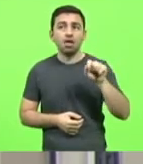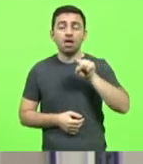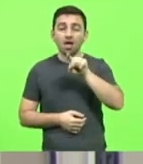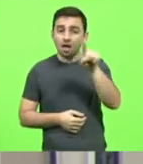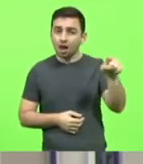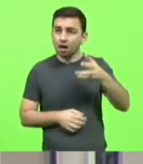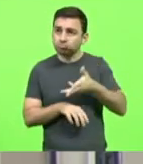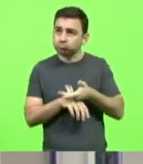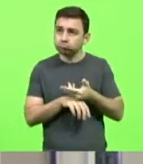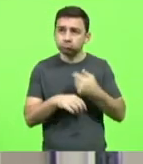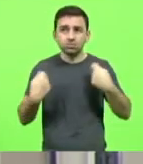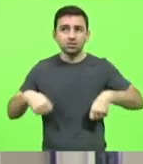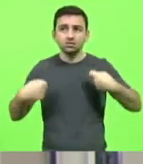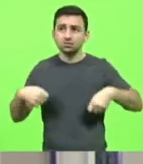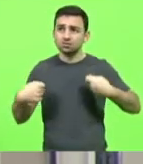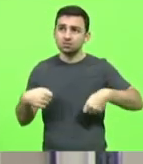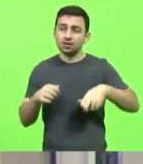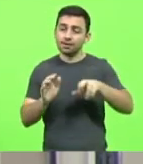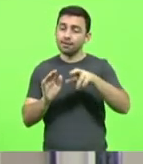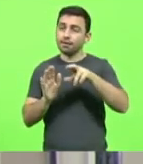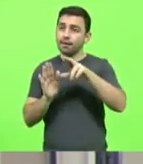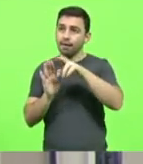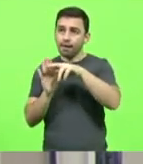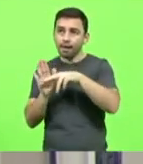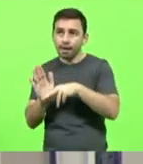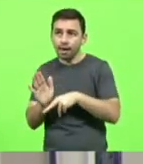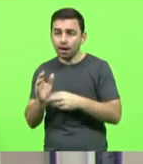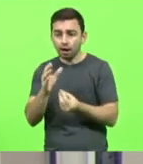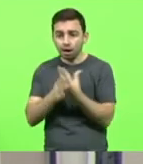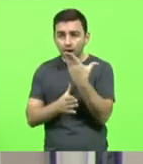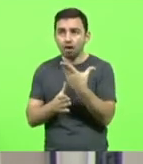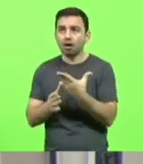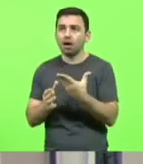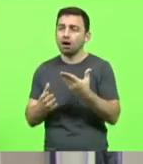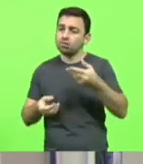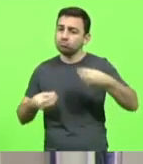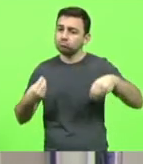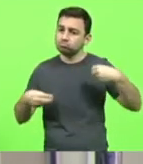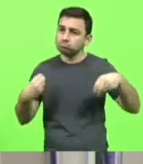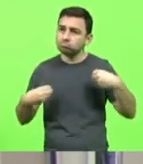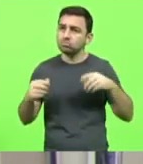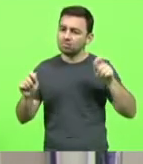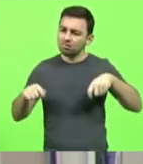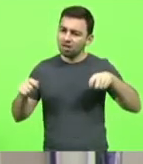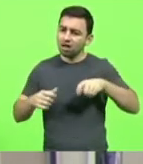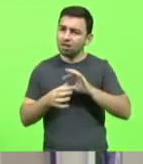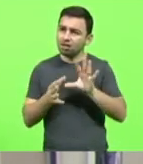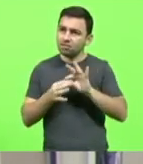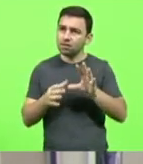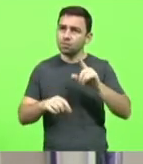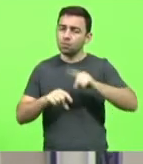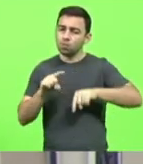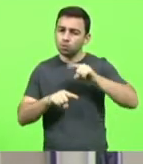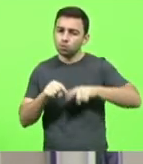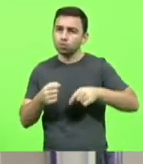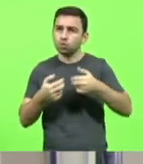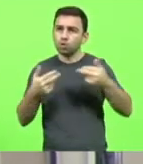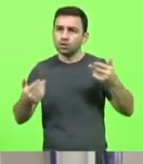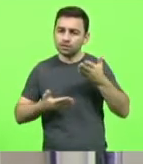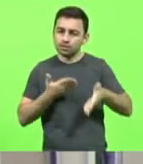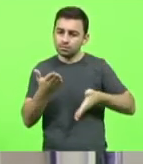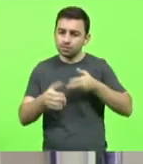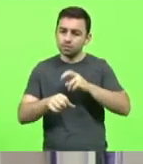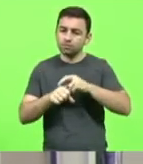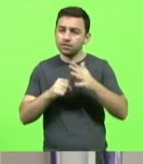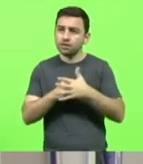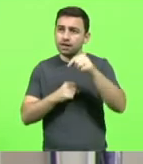e que se crie regras mais flexíveis para produtos a serem utilizados no tratamento da COVID e de cirurgias